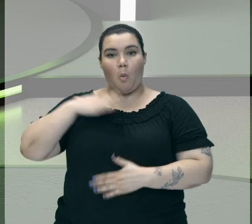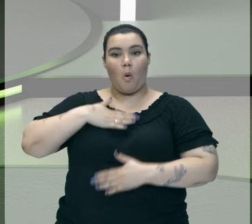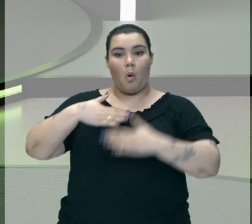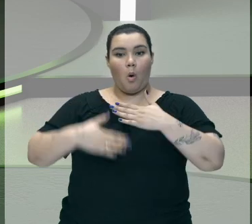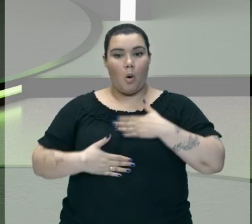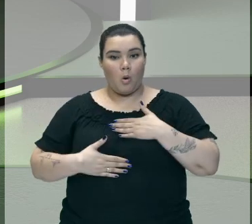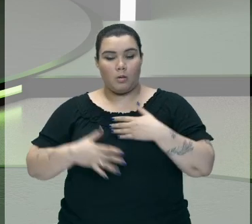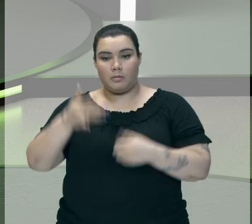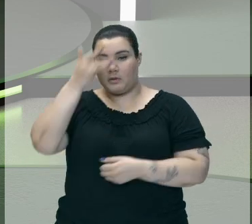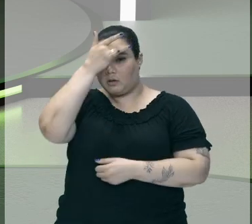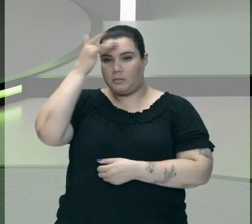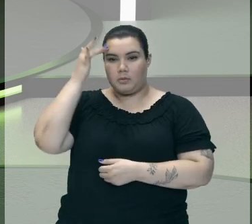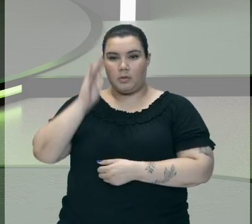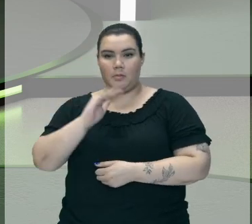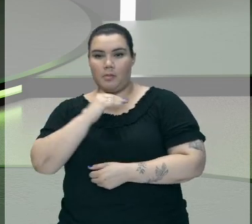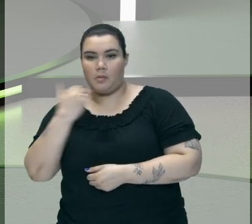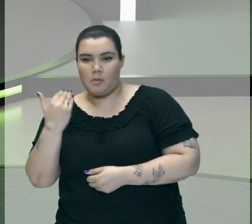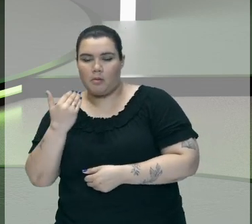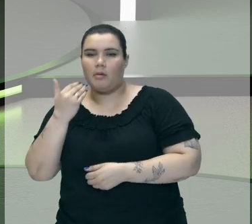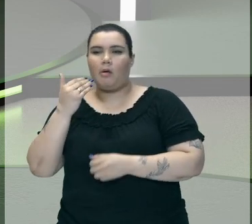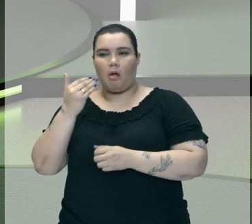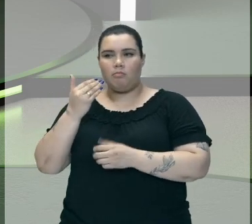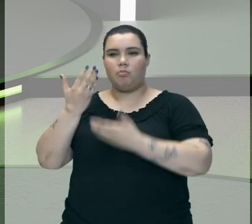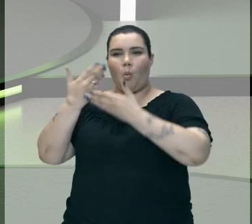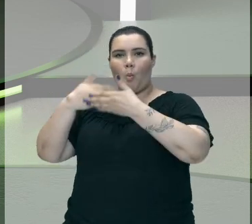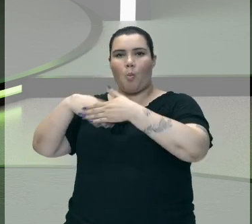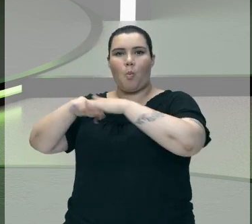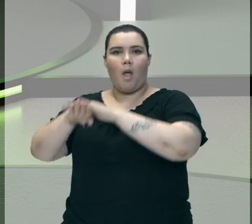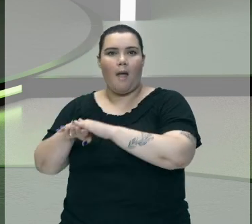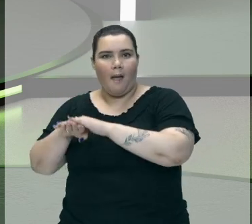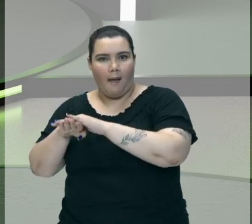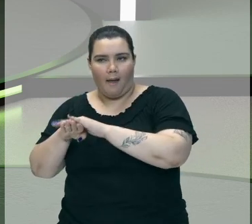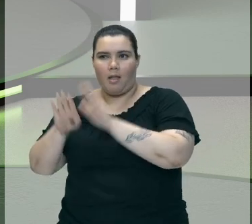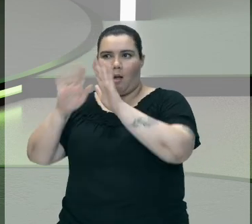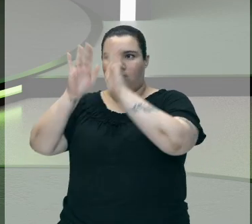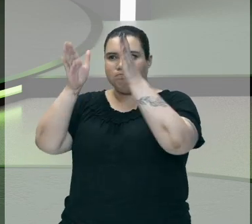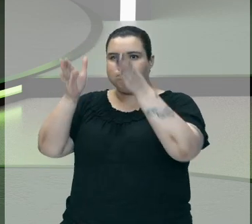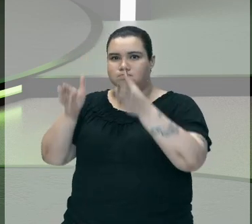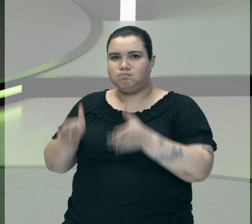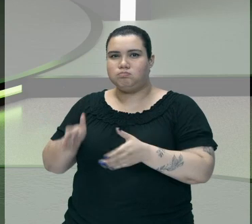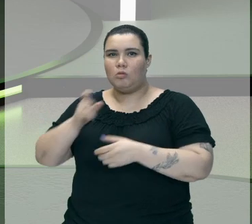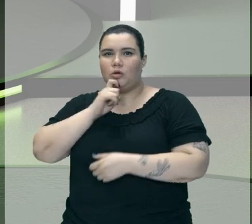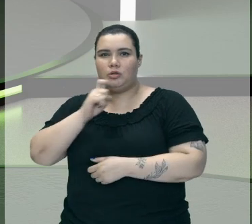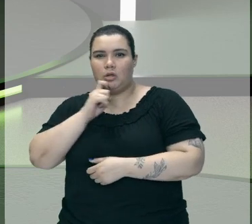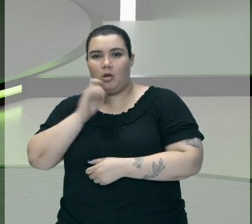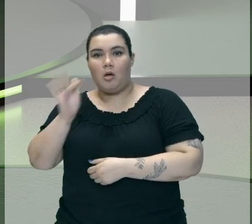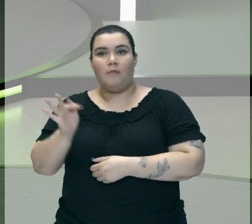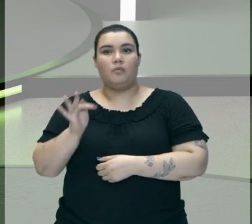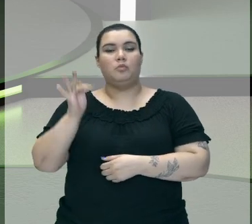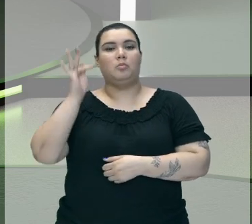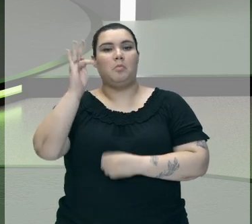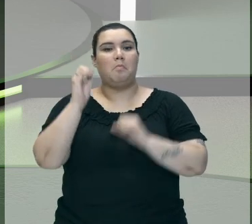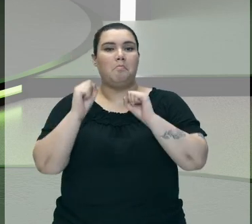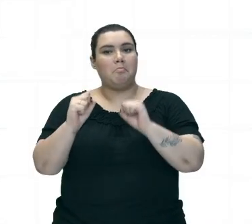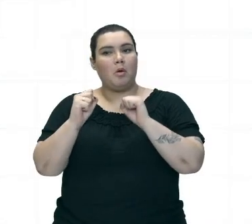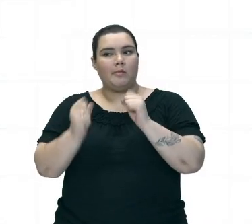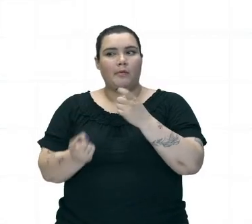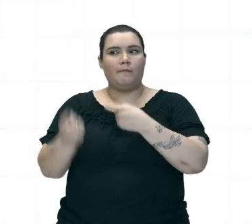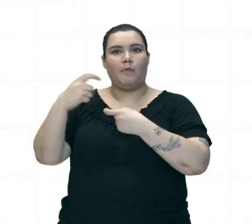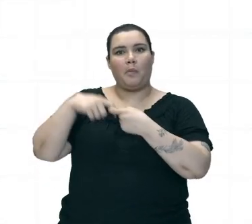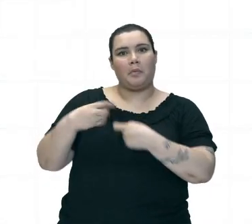A possibilidade De descongelar E as pessoas Que morreram Reviver Teoricamente Mas vamos Continuar Aqui